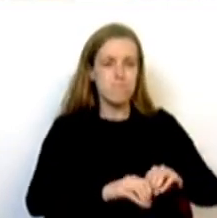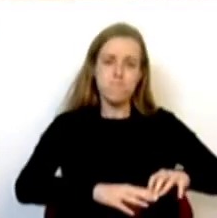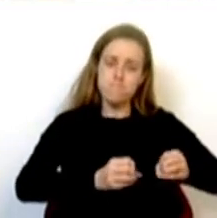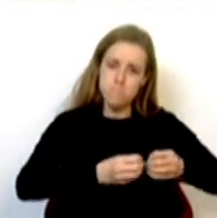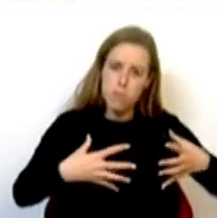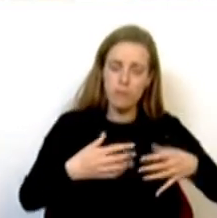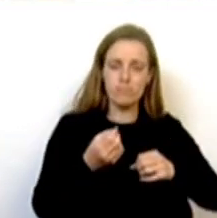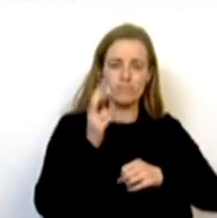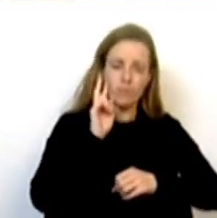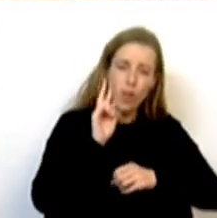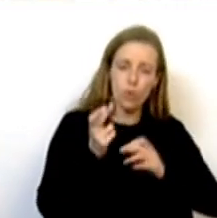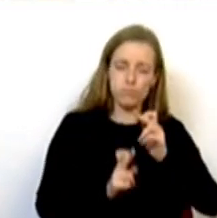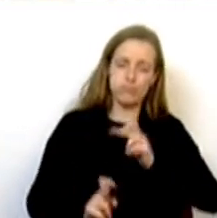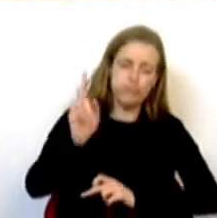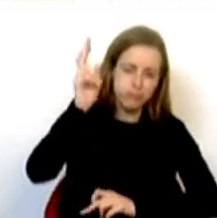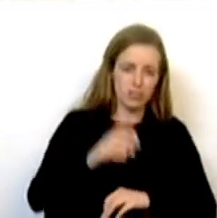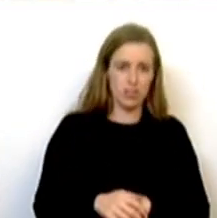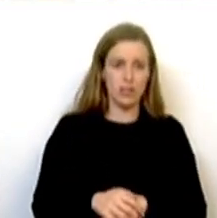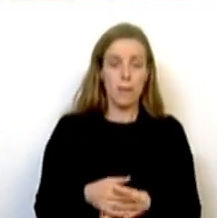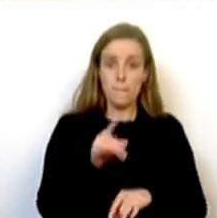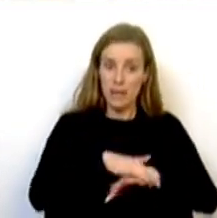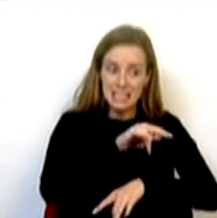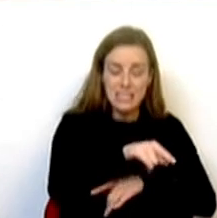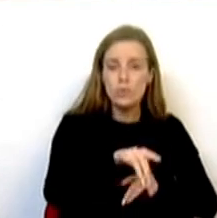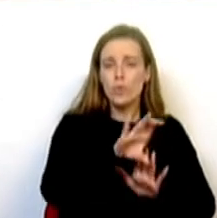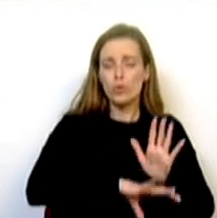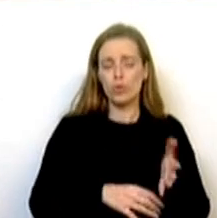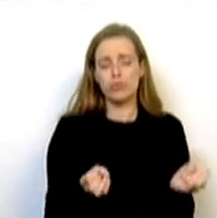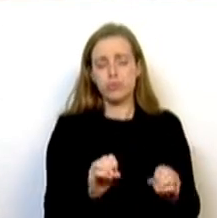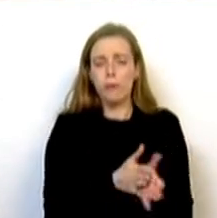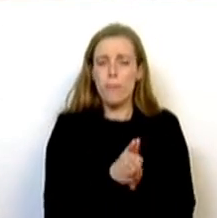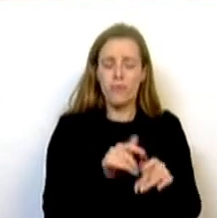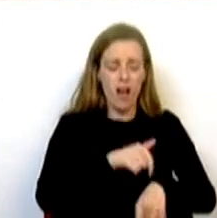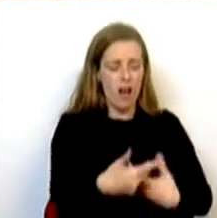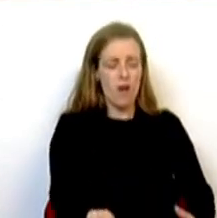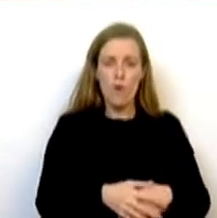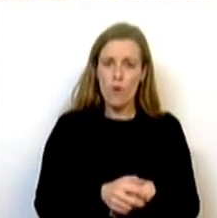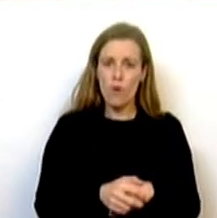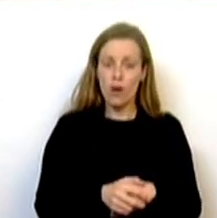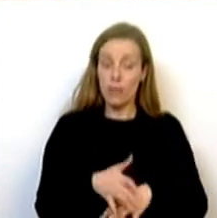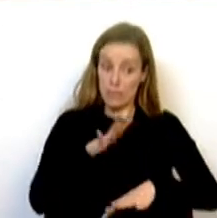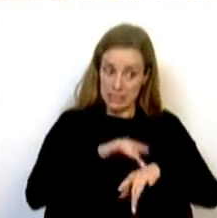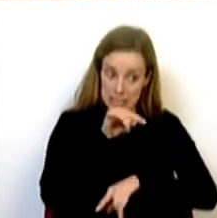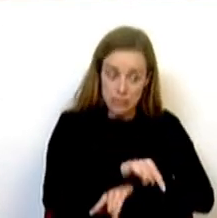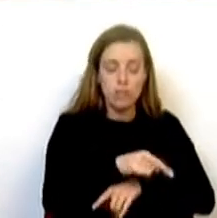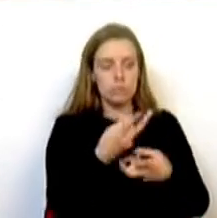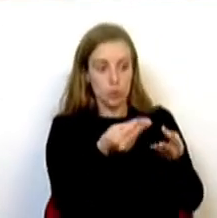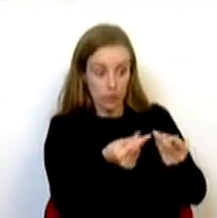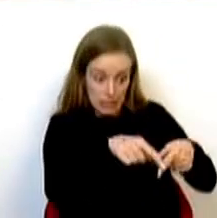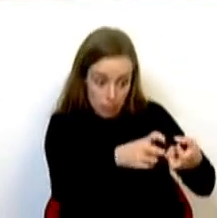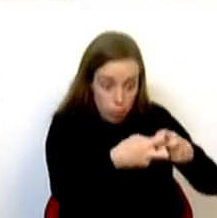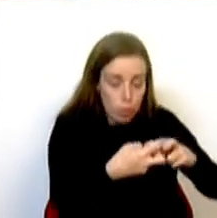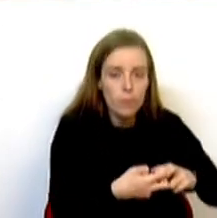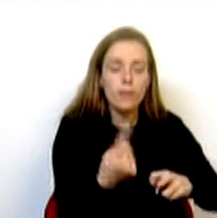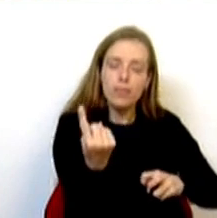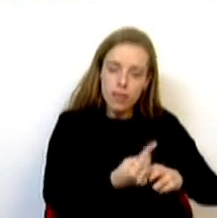muitas dessas habitações não têm condições de ser usadas hoje. E é para resolver esse problema que o Governo aposta em